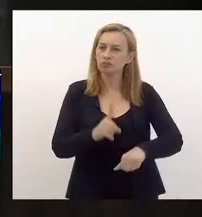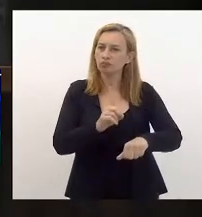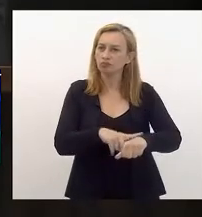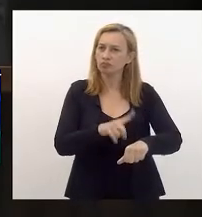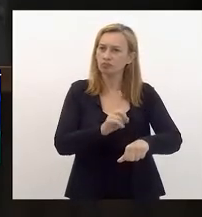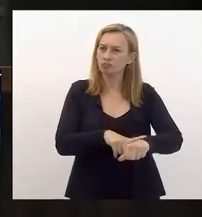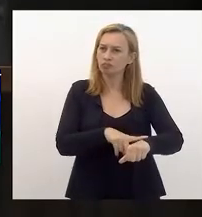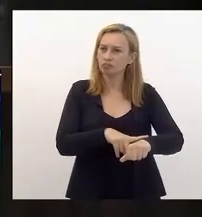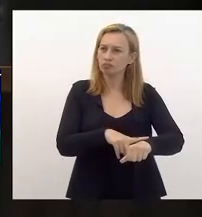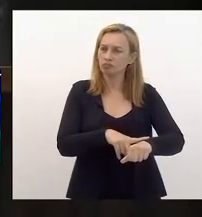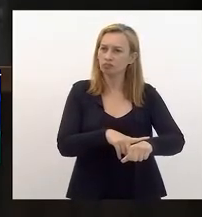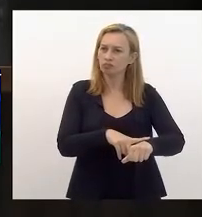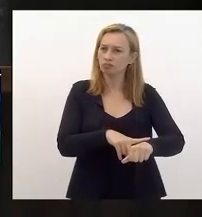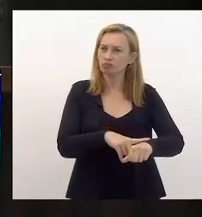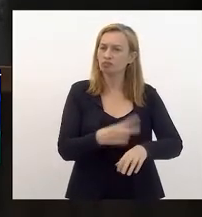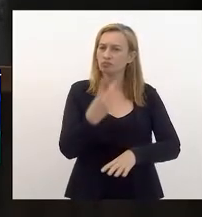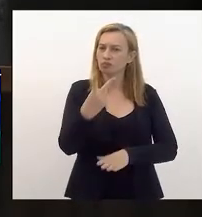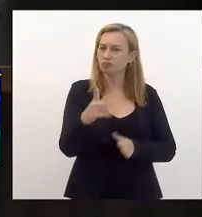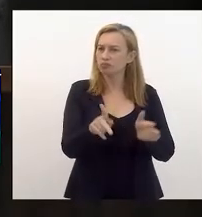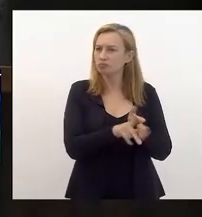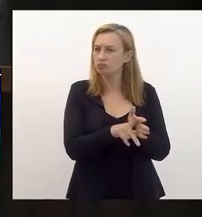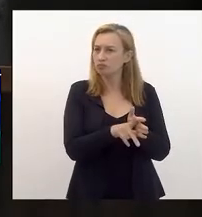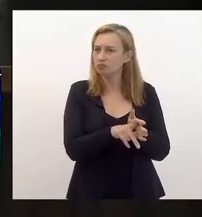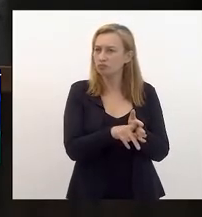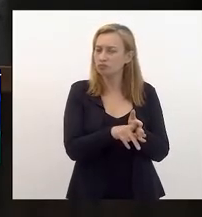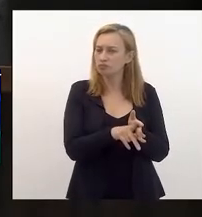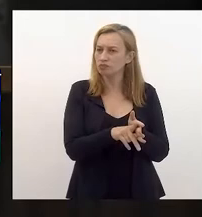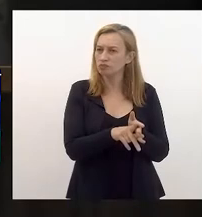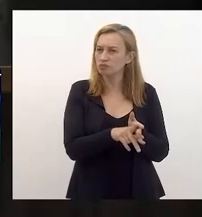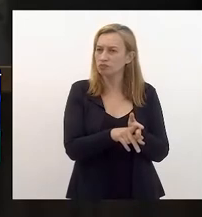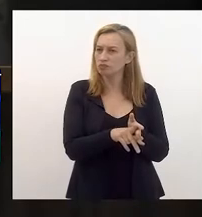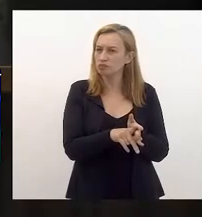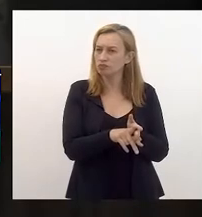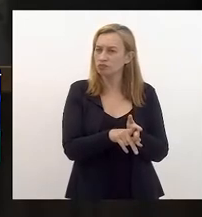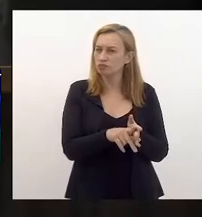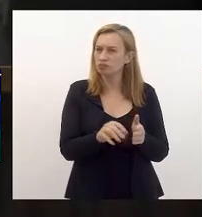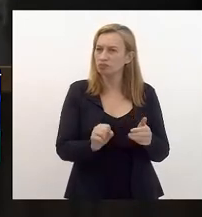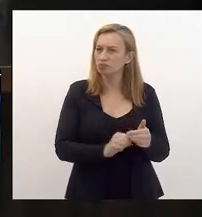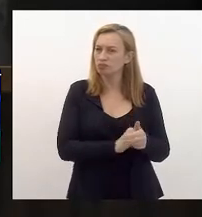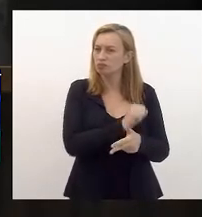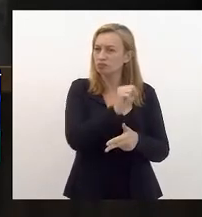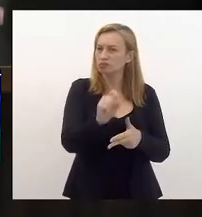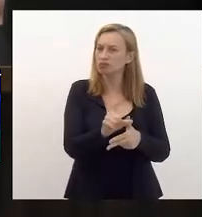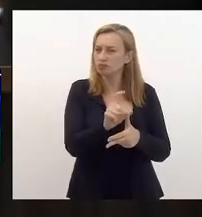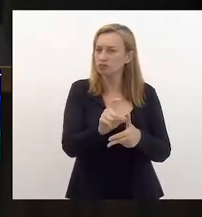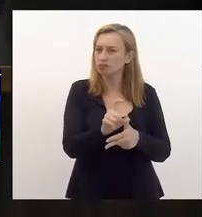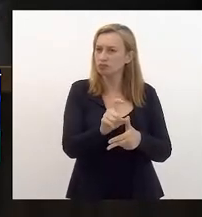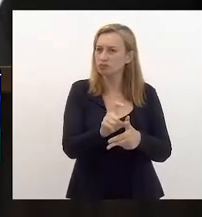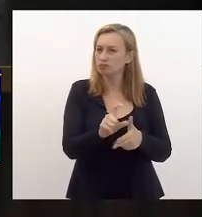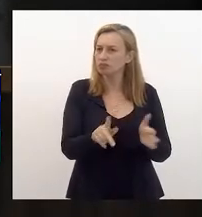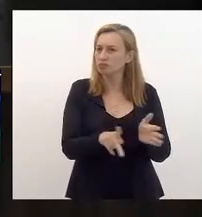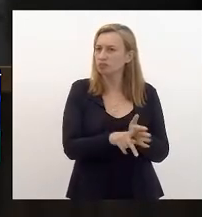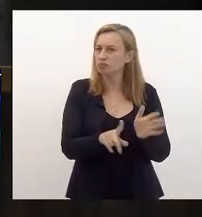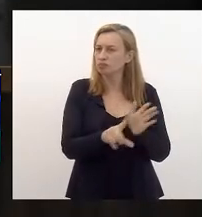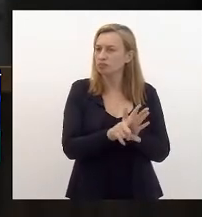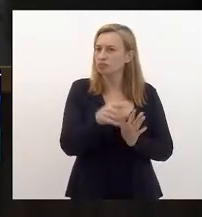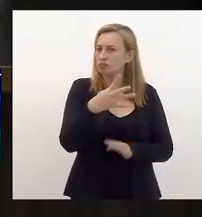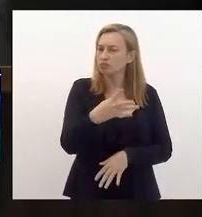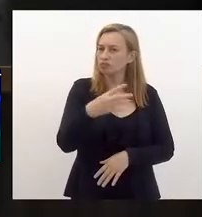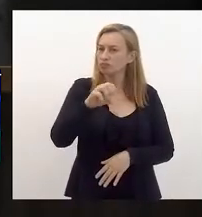regulamentar dos dois projetos de autoria do Poder Executivo, projetos de lei